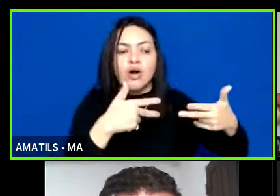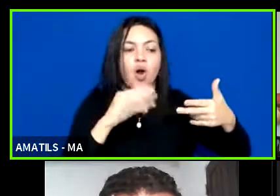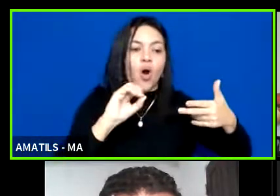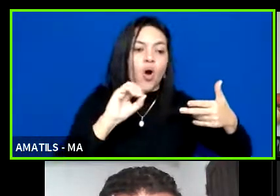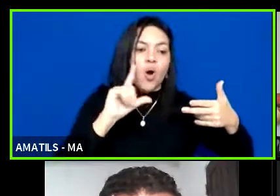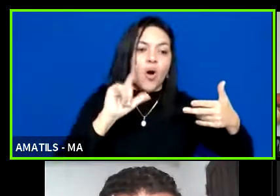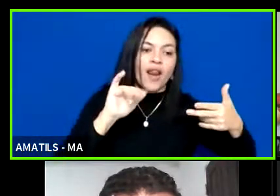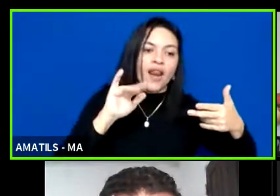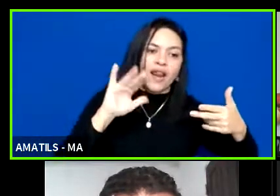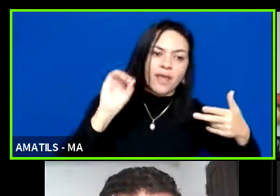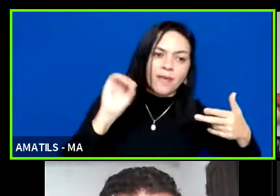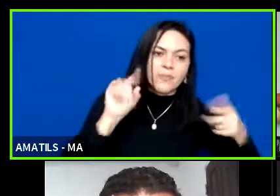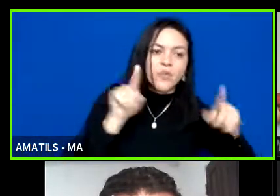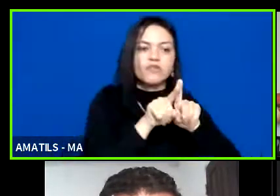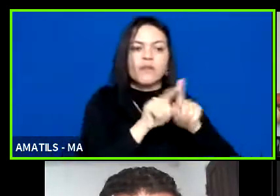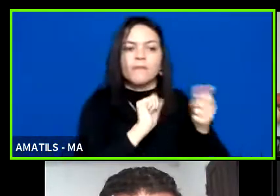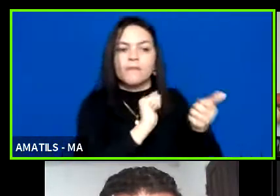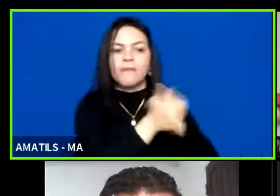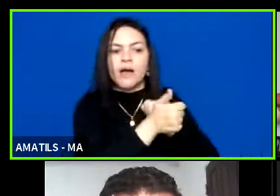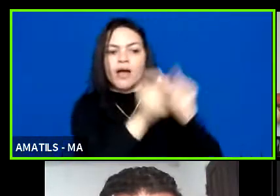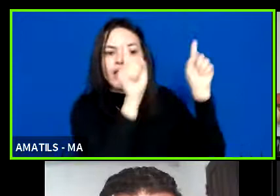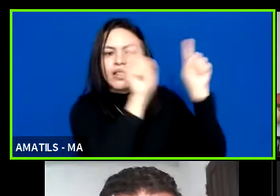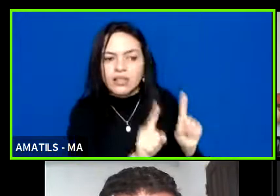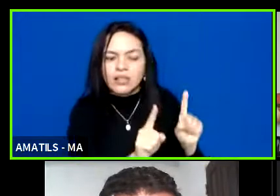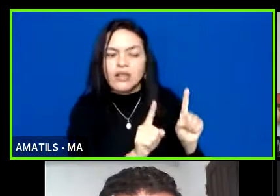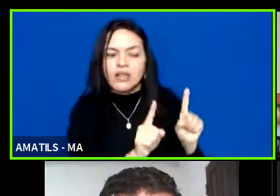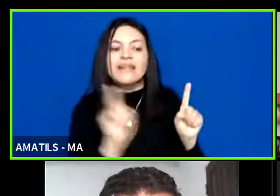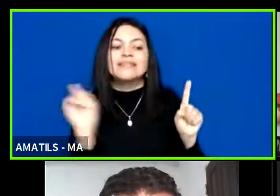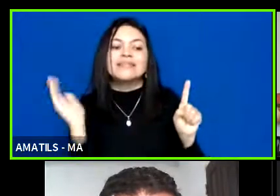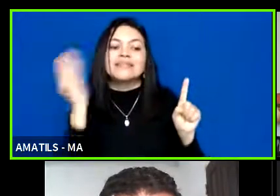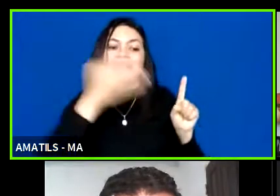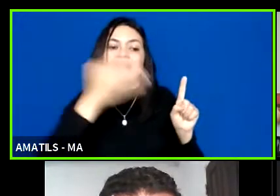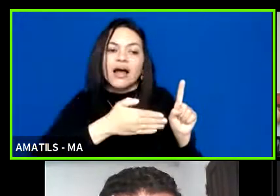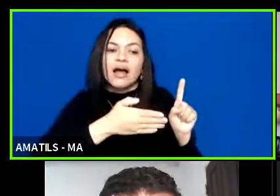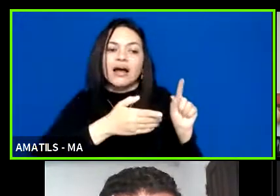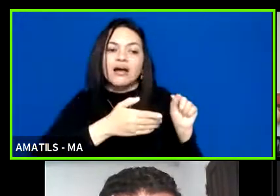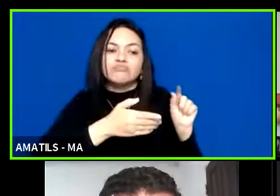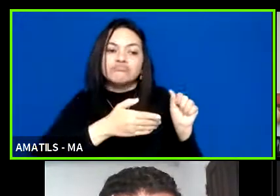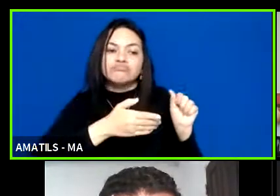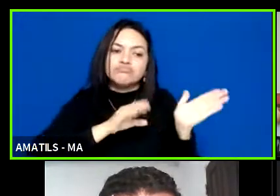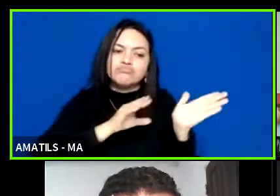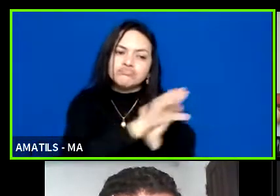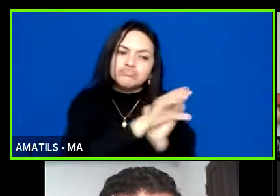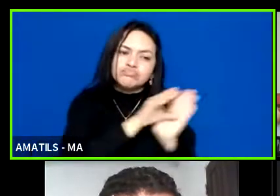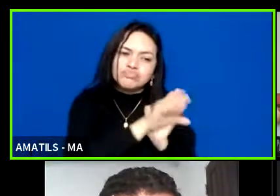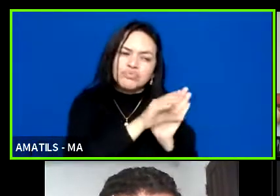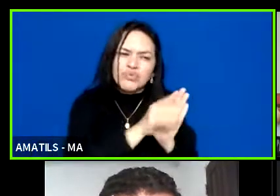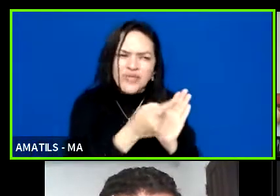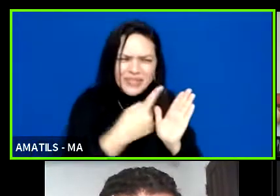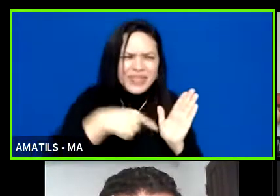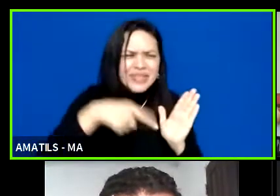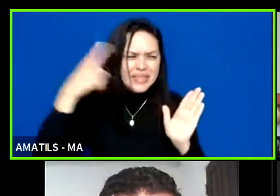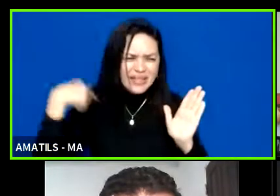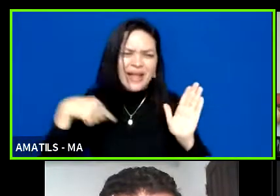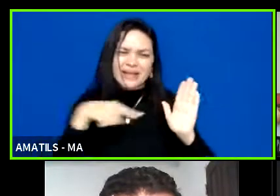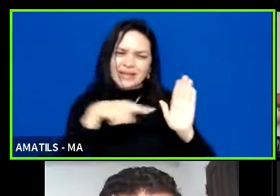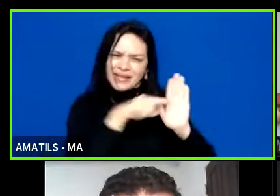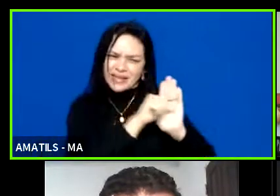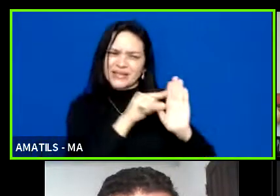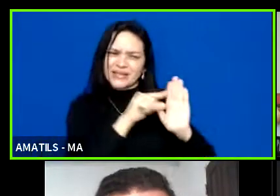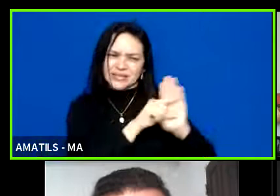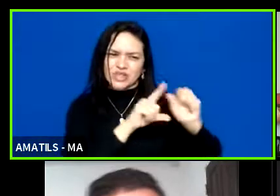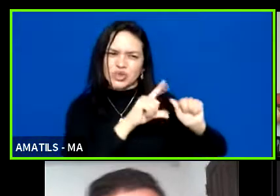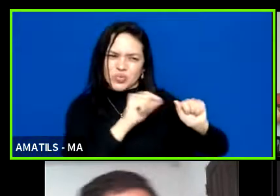admitida sua aplicação nas destinações previstas naqueles incisos que eu falei para vocês lá da lei Pelé no artigo